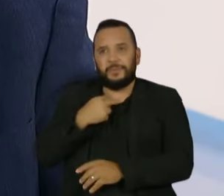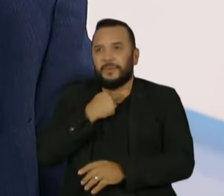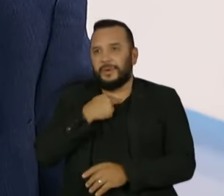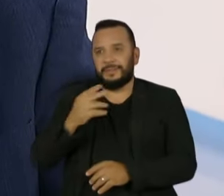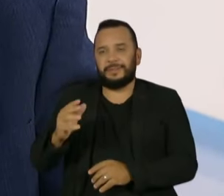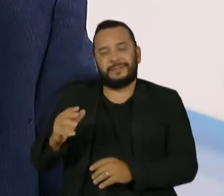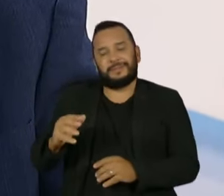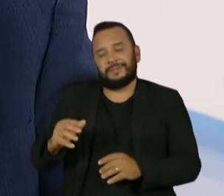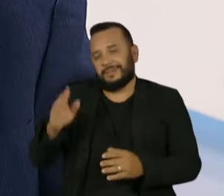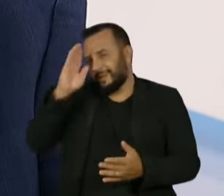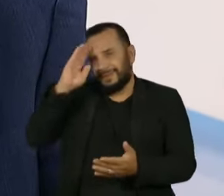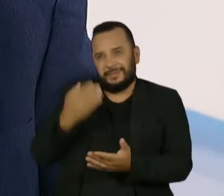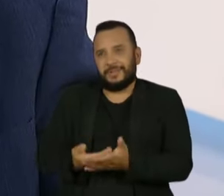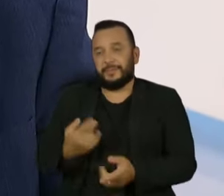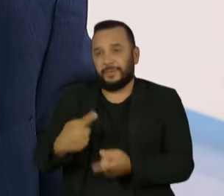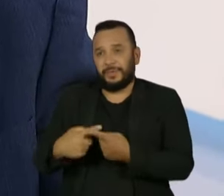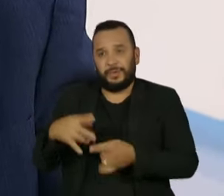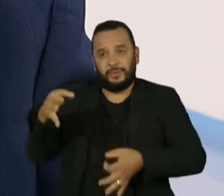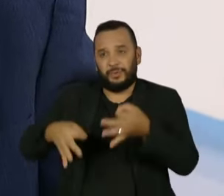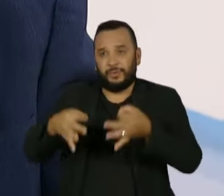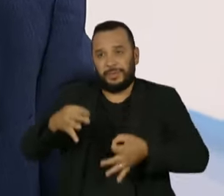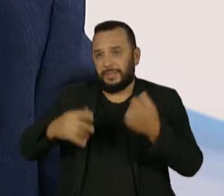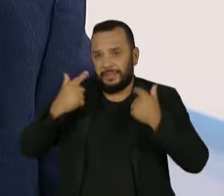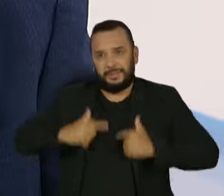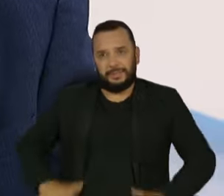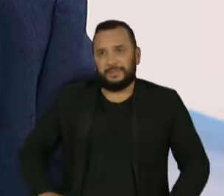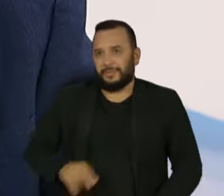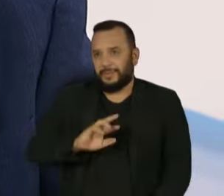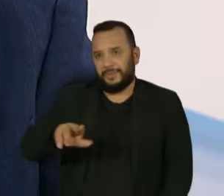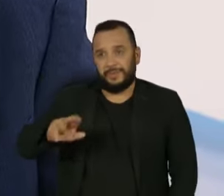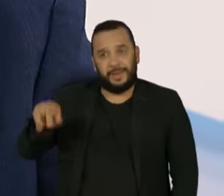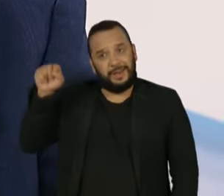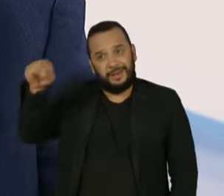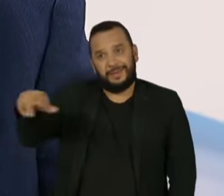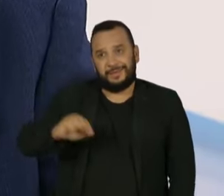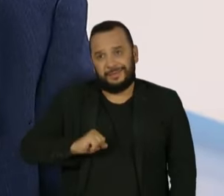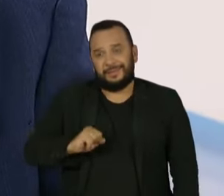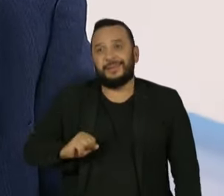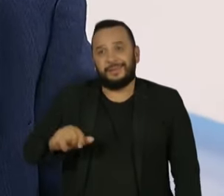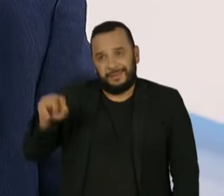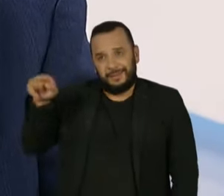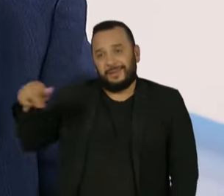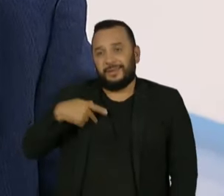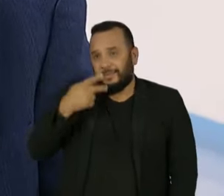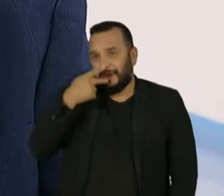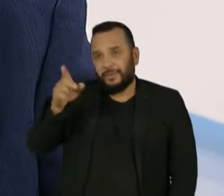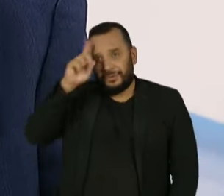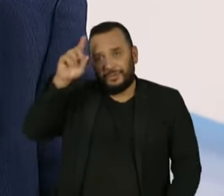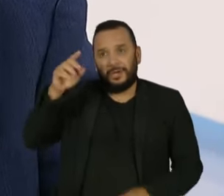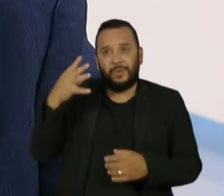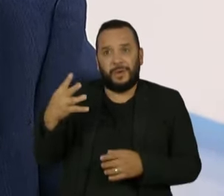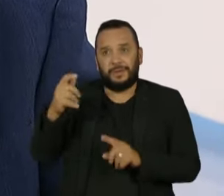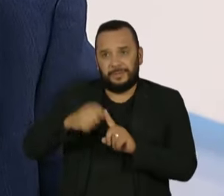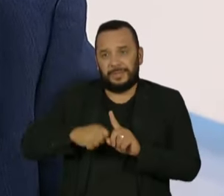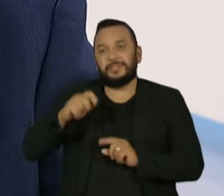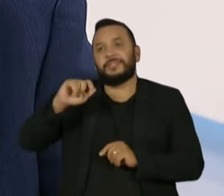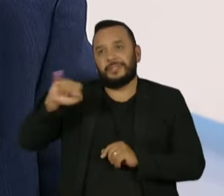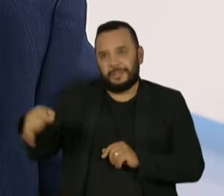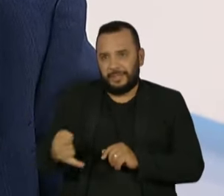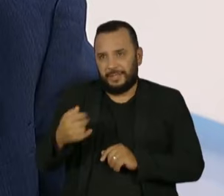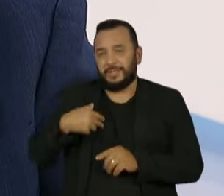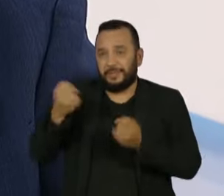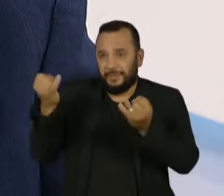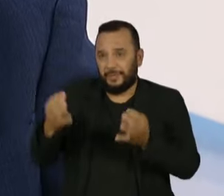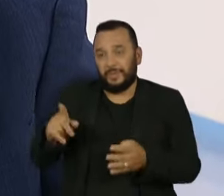Até porque o juiz não é imparcial. E quem está dizendo não sou eu, é ele. Ele afirma no dia 4 de janeiro que ele é a vítima de